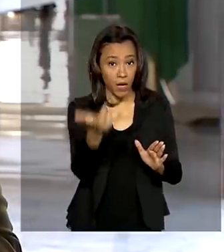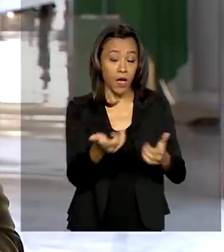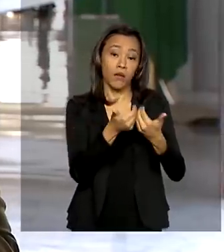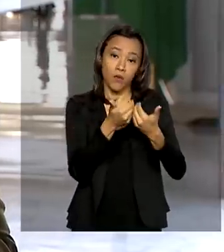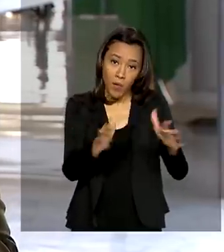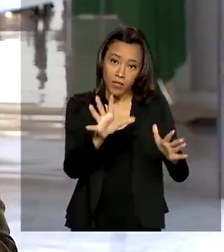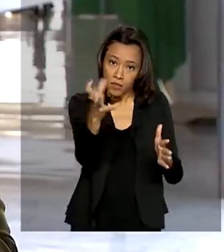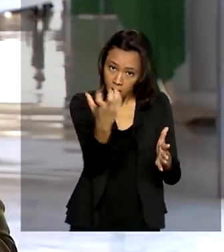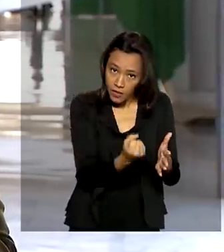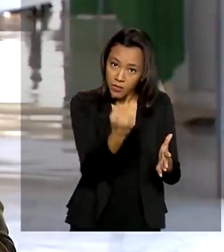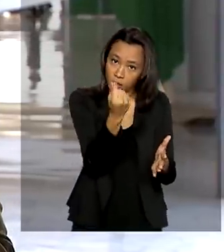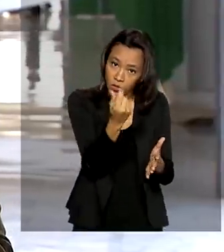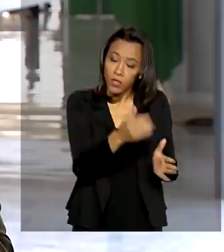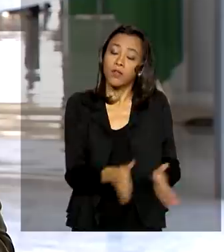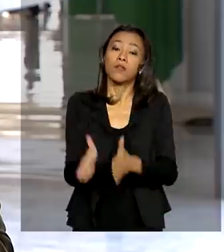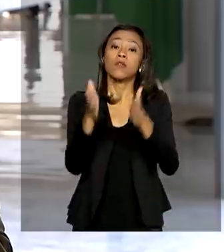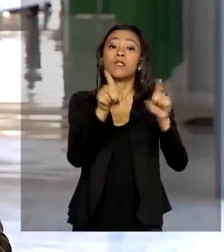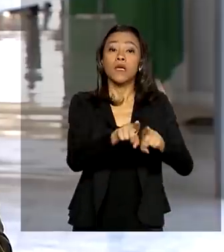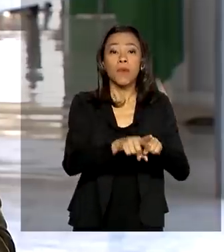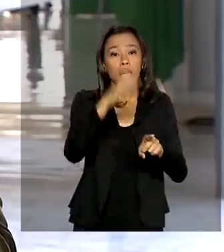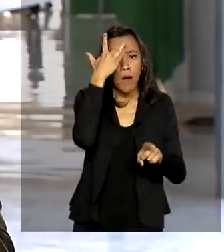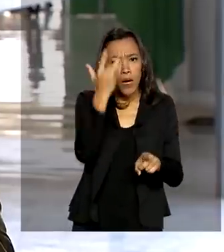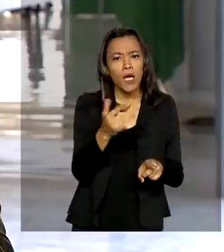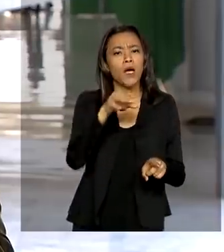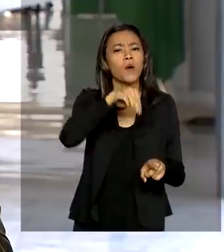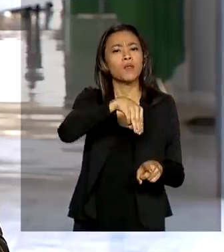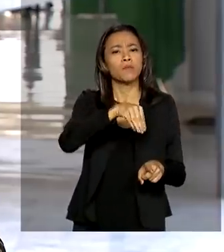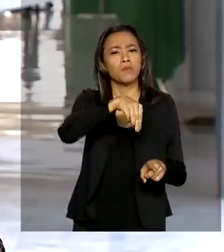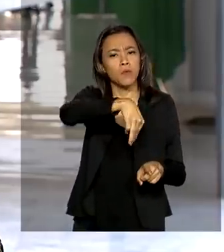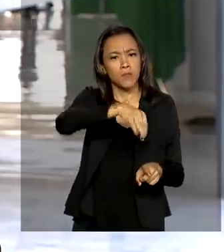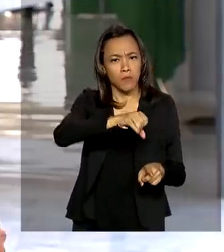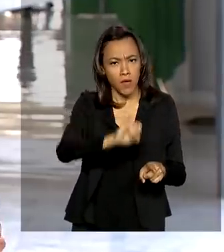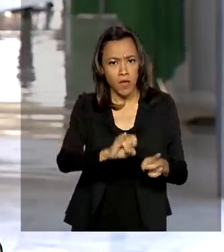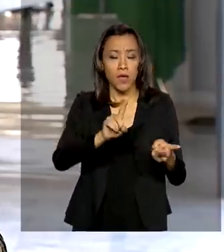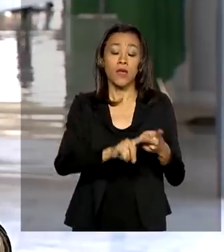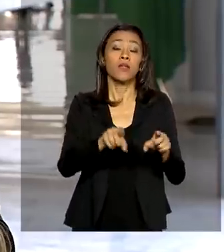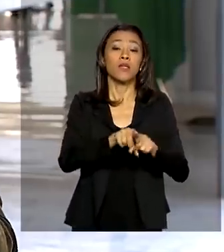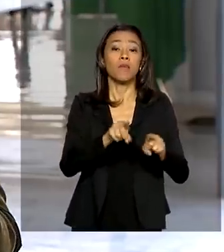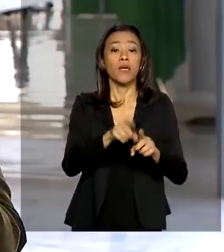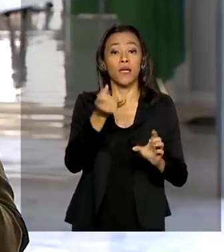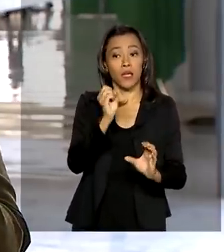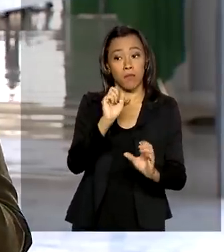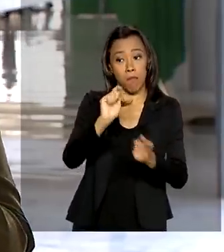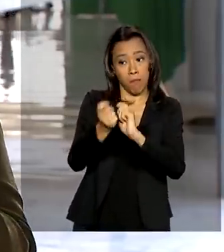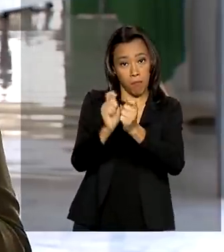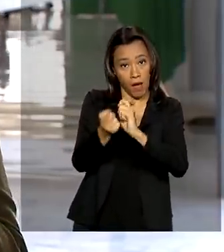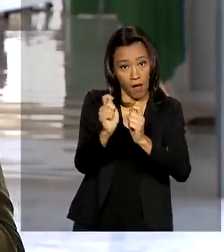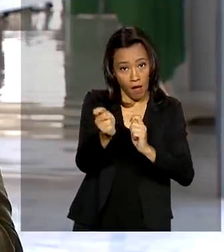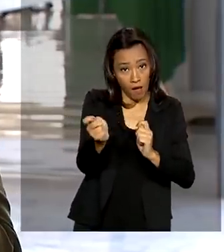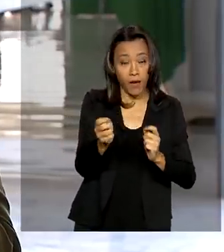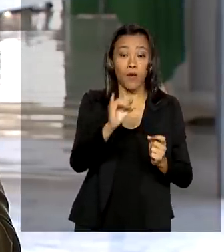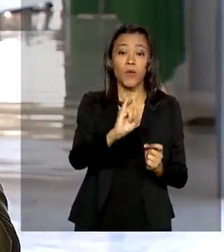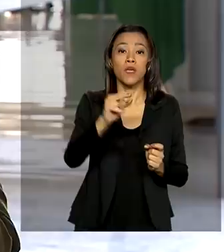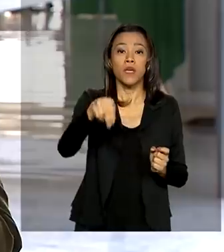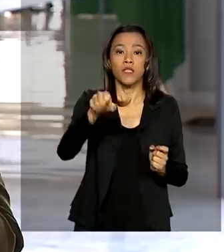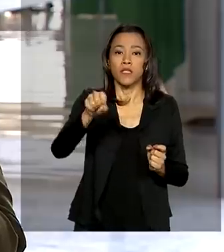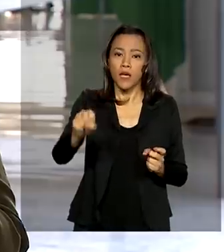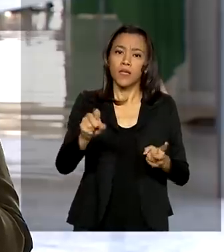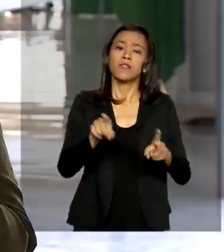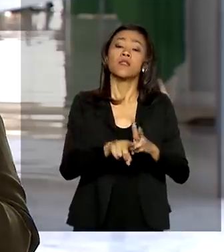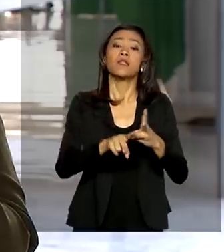de amanhã são os microempreendedores individuais, os contribuintes individuais do INSS e também os trabalhadores